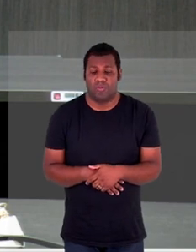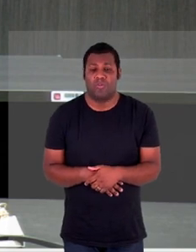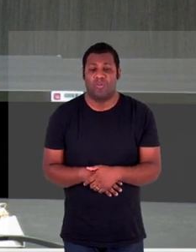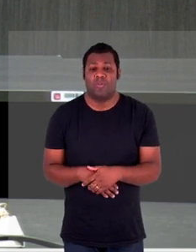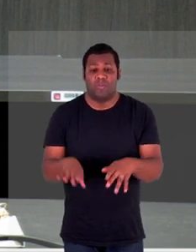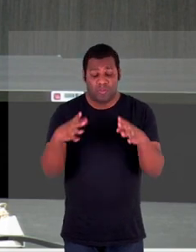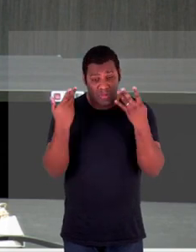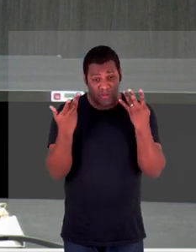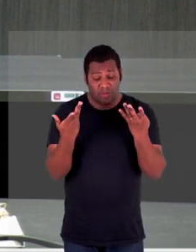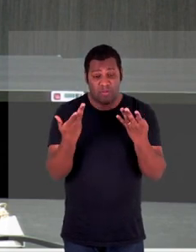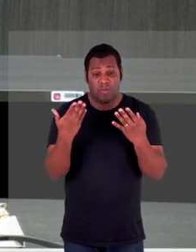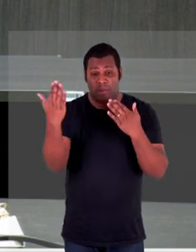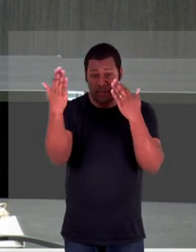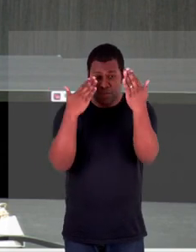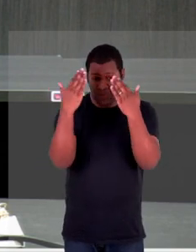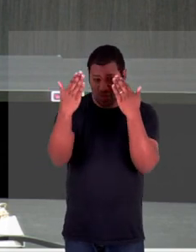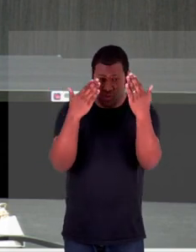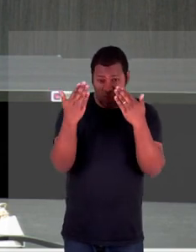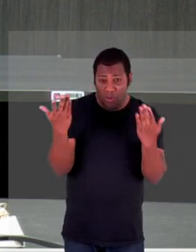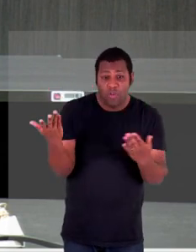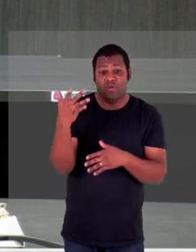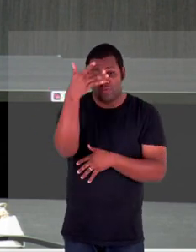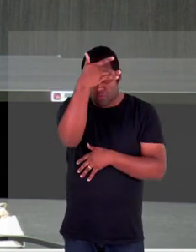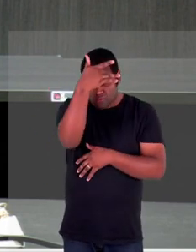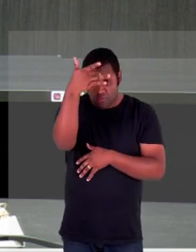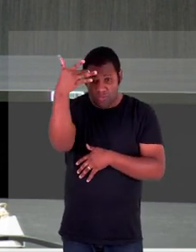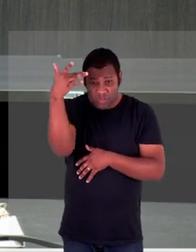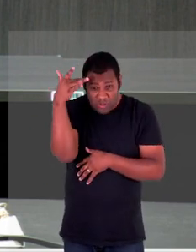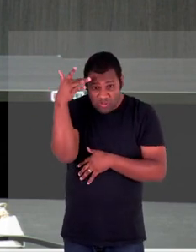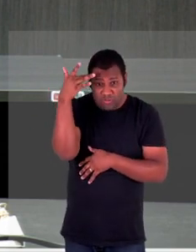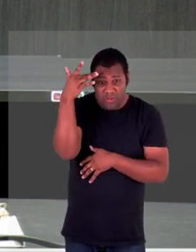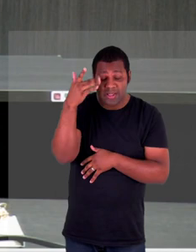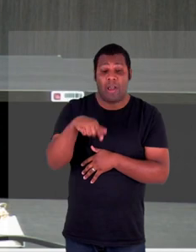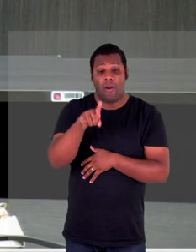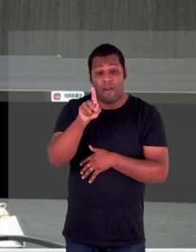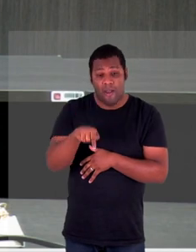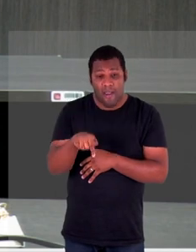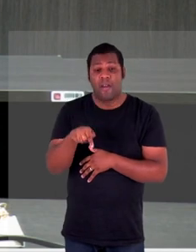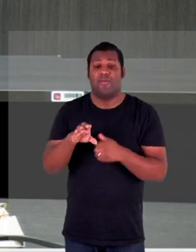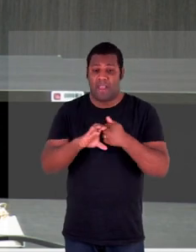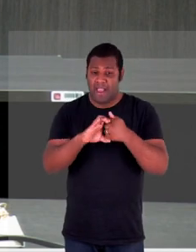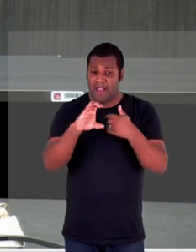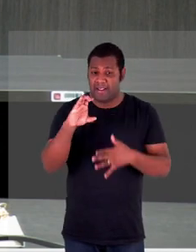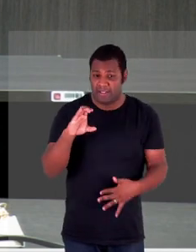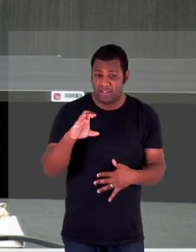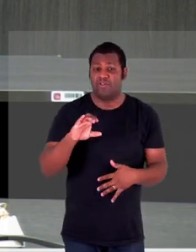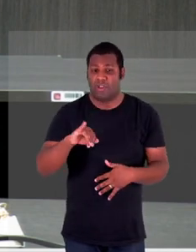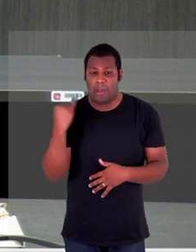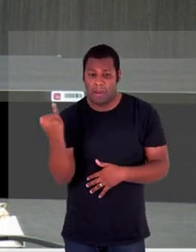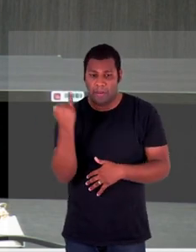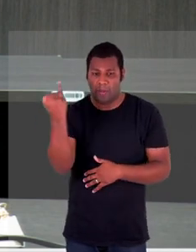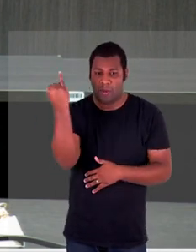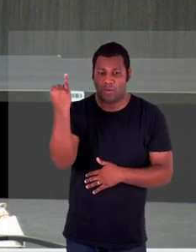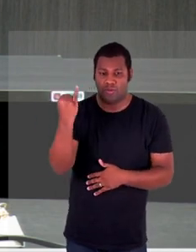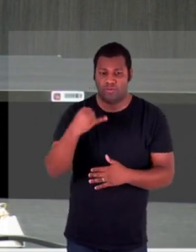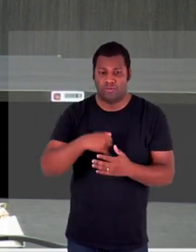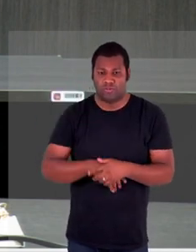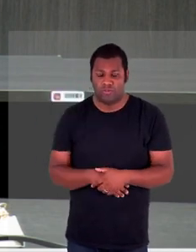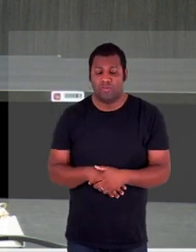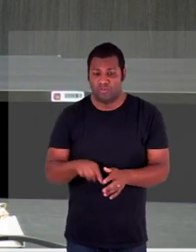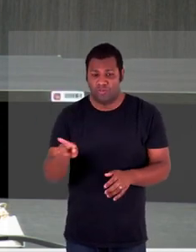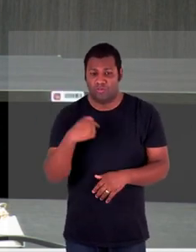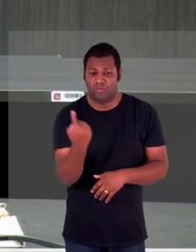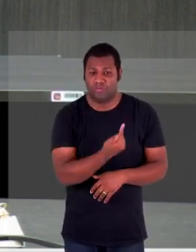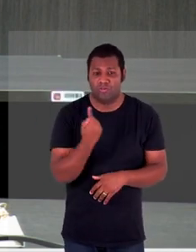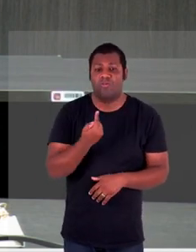atenção psicológica saúde psicológica é um ponto crucial que nós temos que